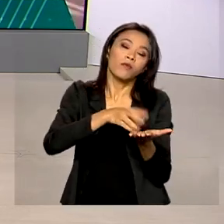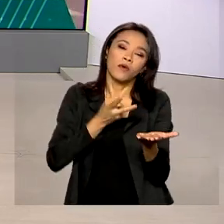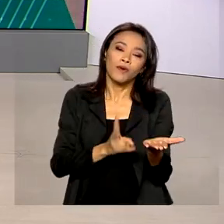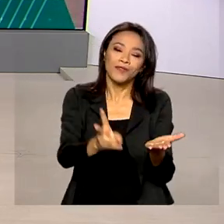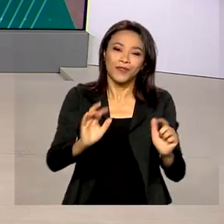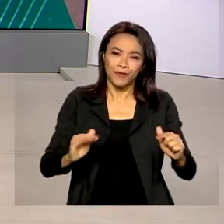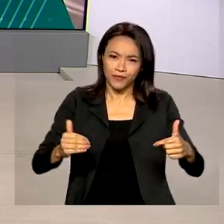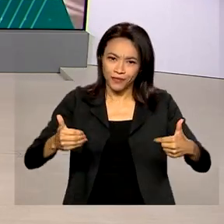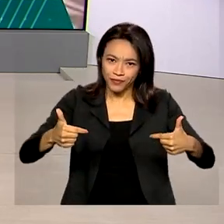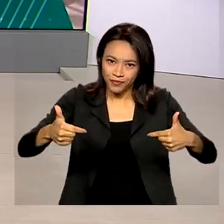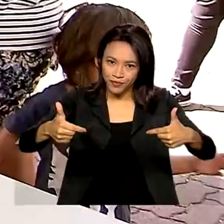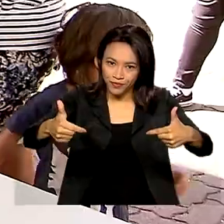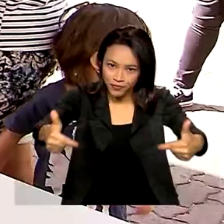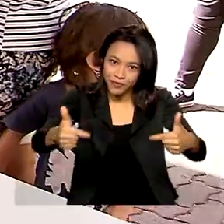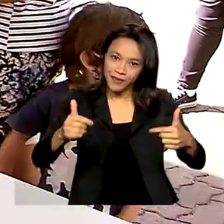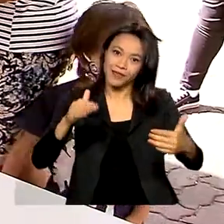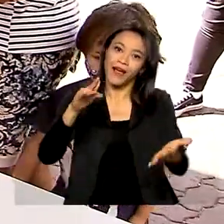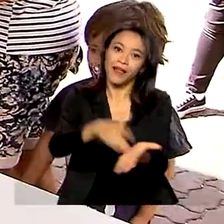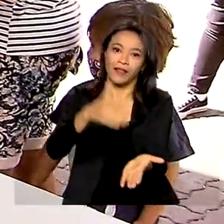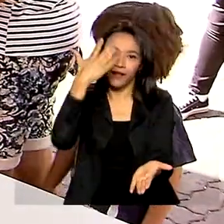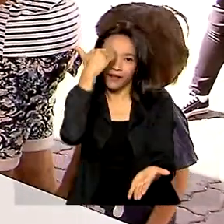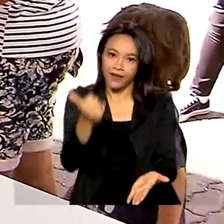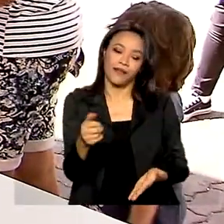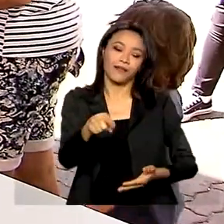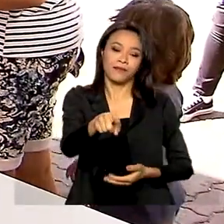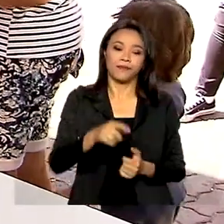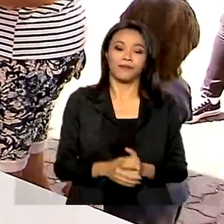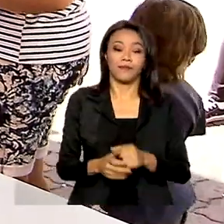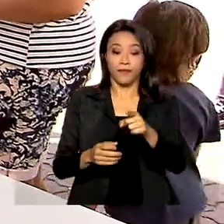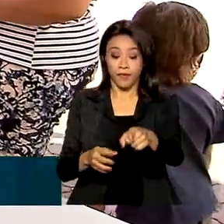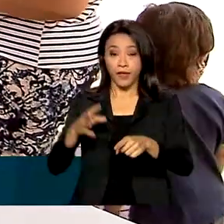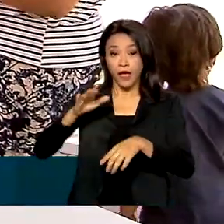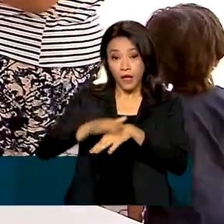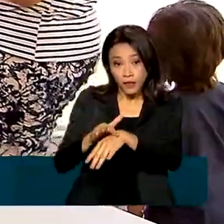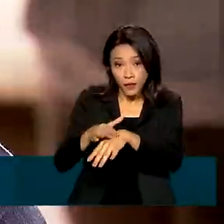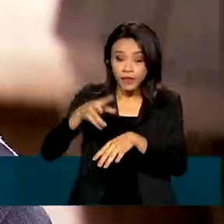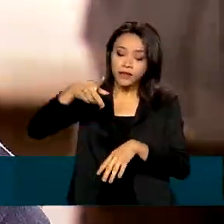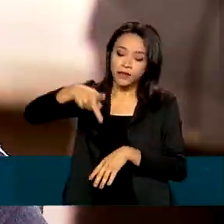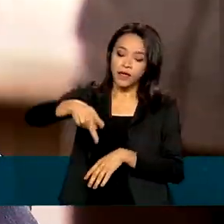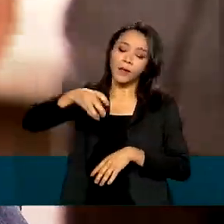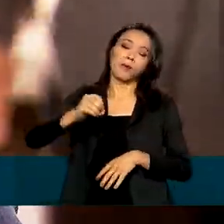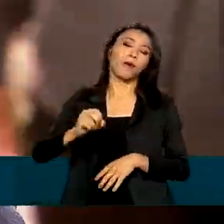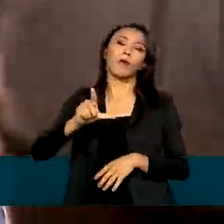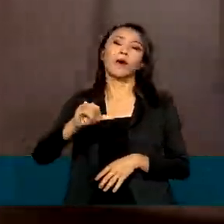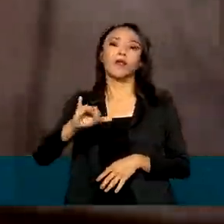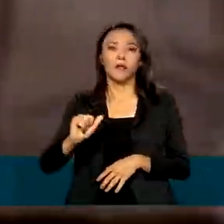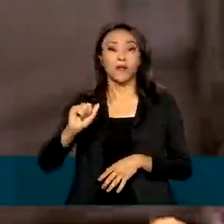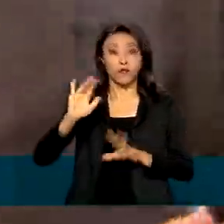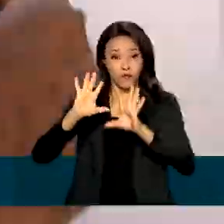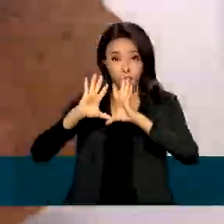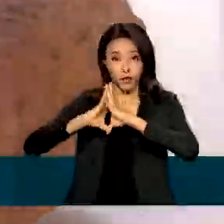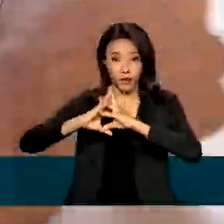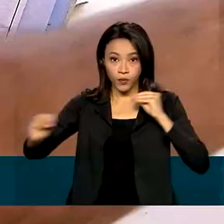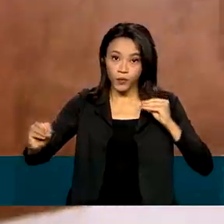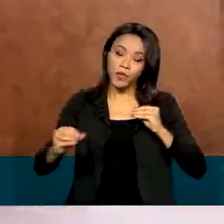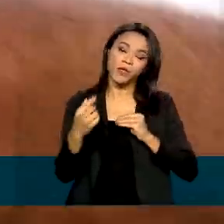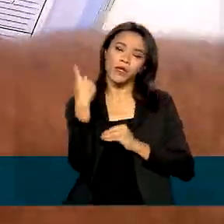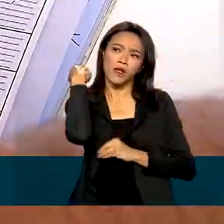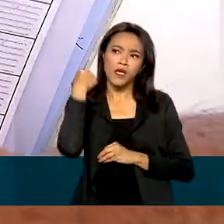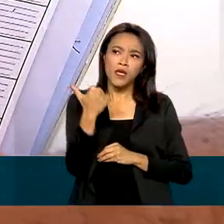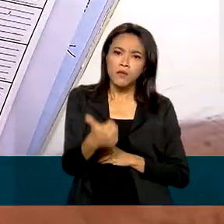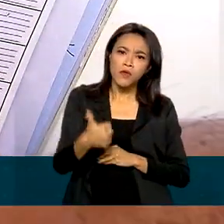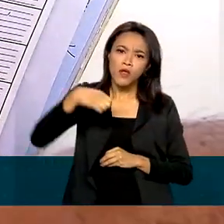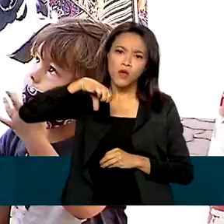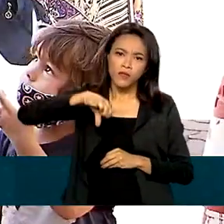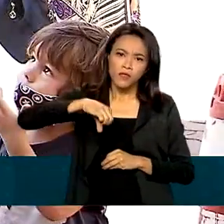nessa reta final. A poliomielite foi eliminada no Brasil em 1990 e para que ela